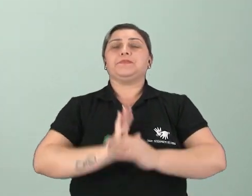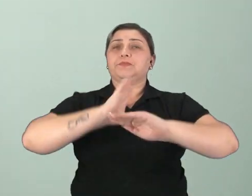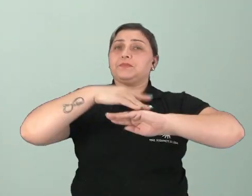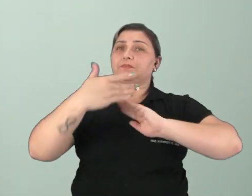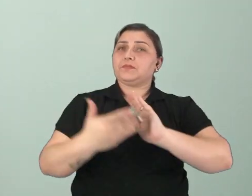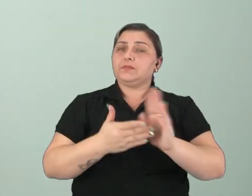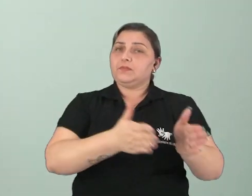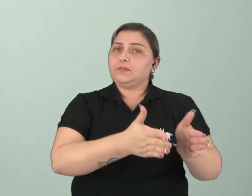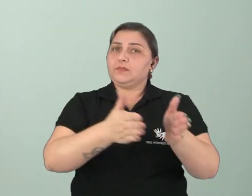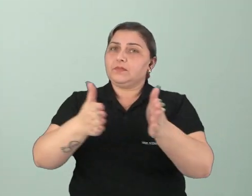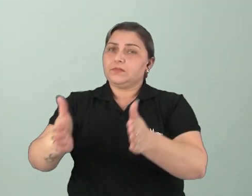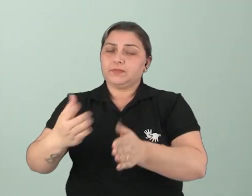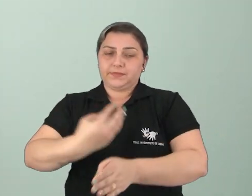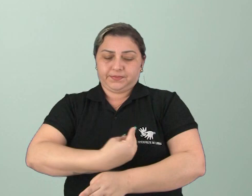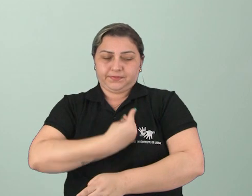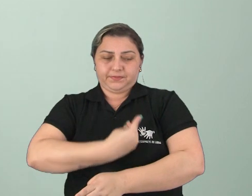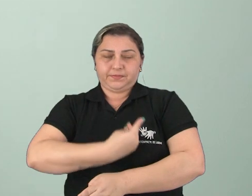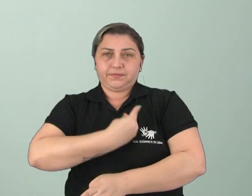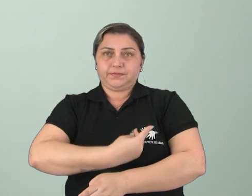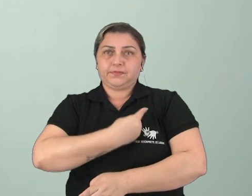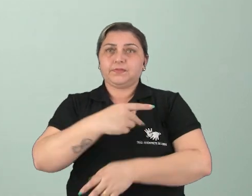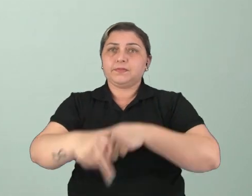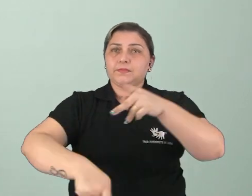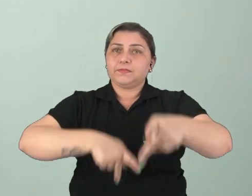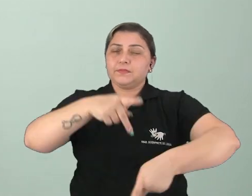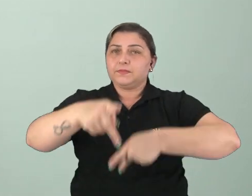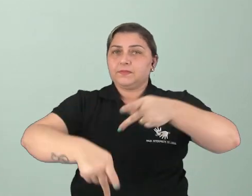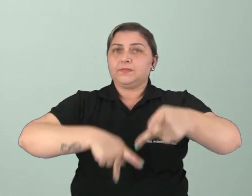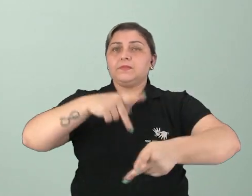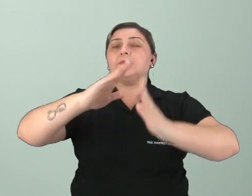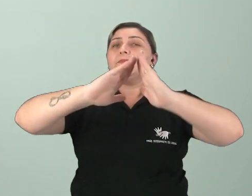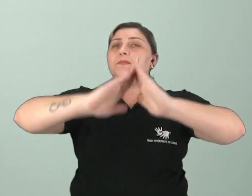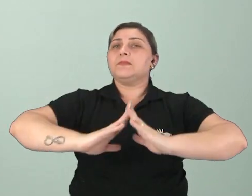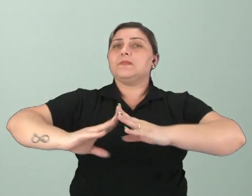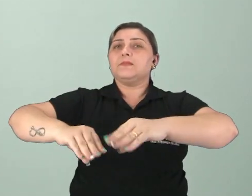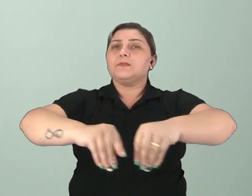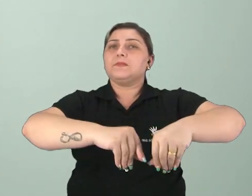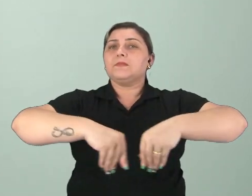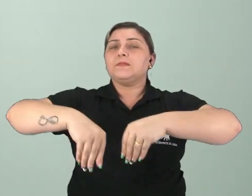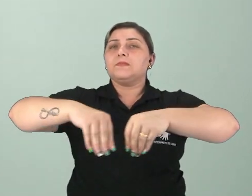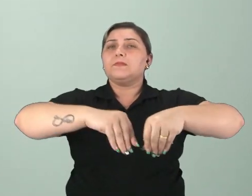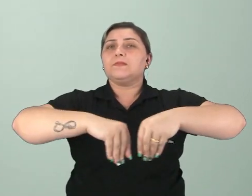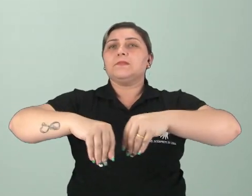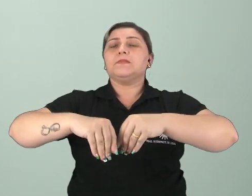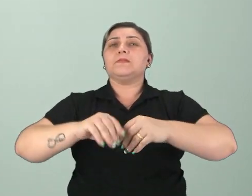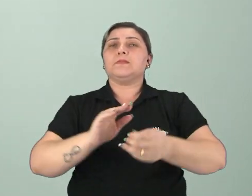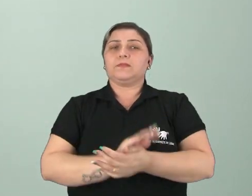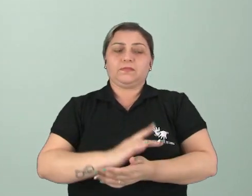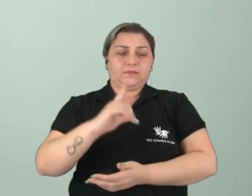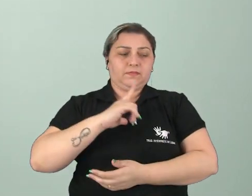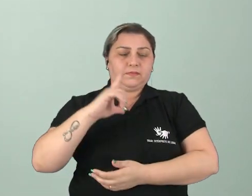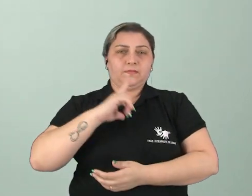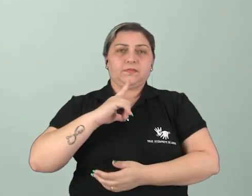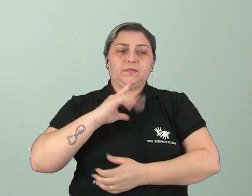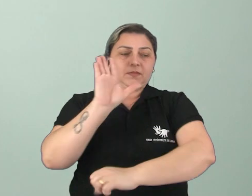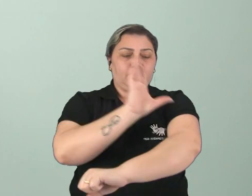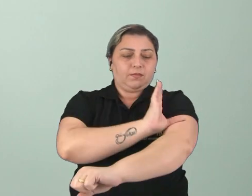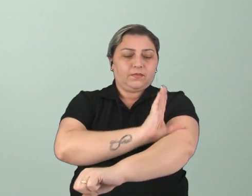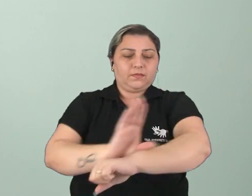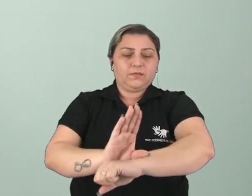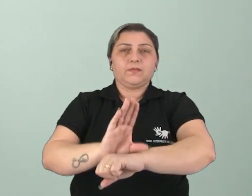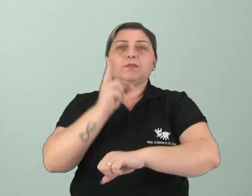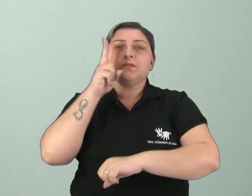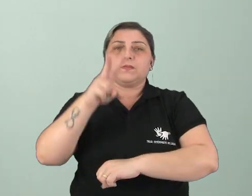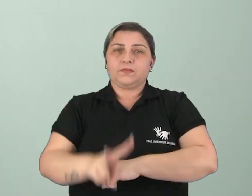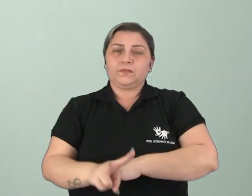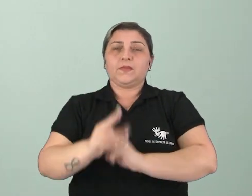todo esse período de vivência onde esses povos se estabeleceram nesse território, esses nativos e desenvolveram culturas, como